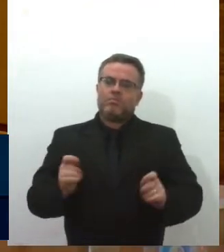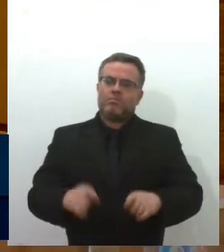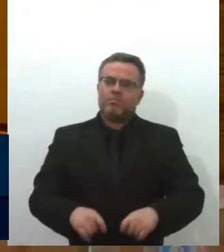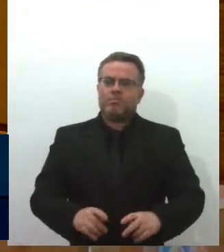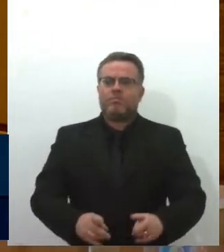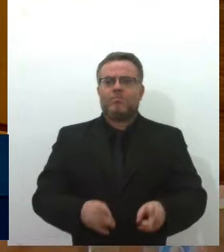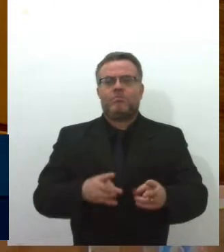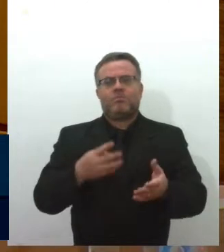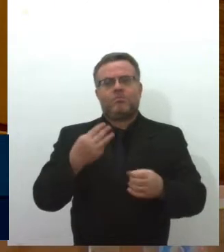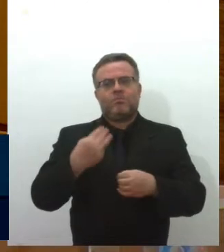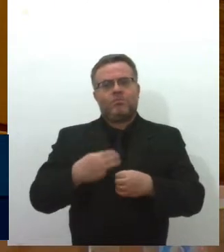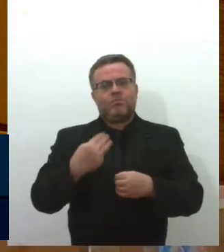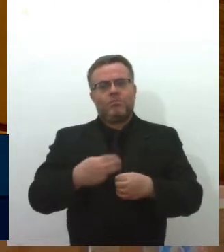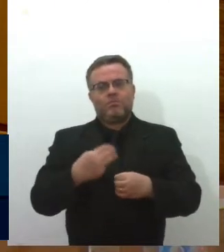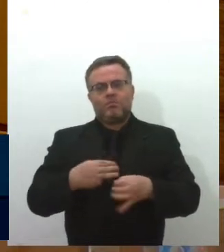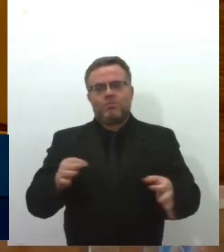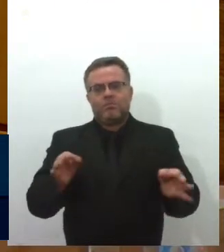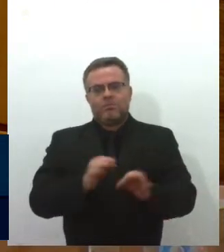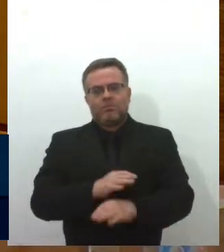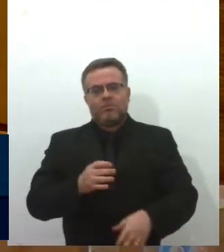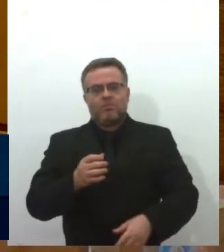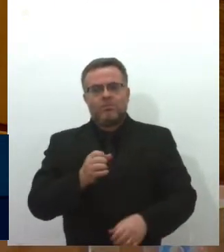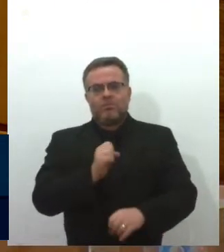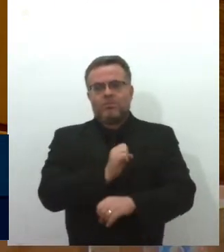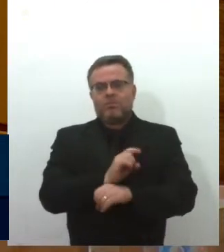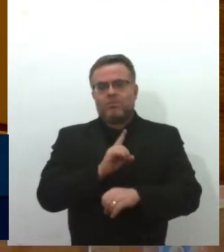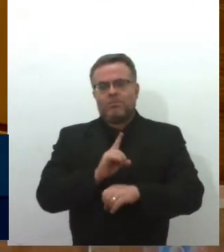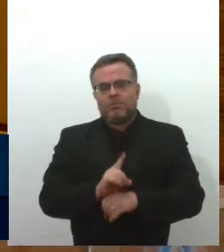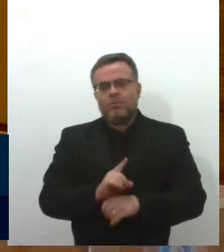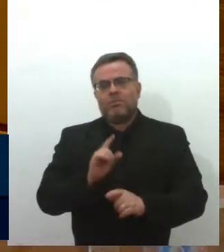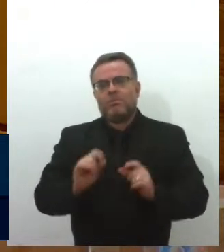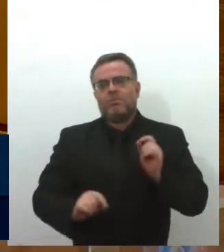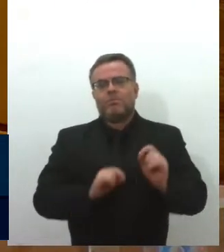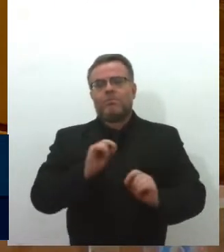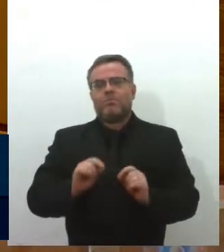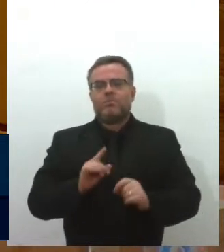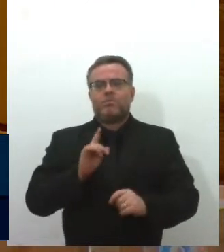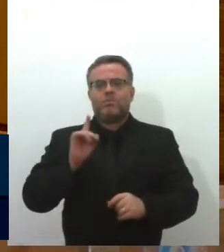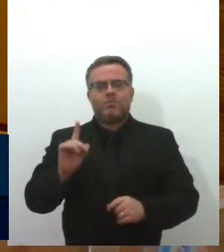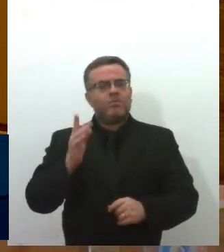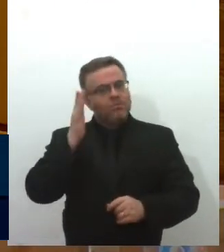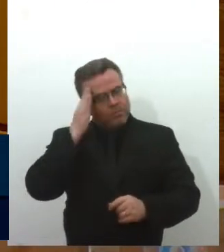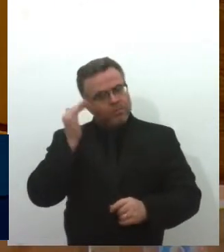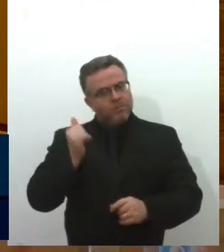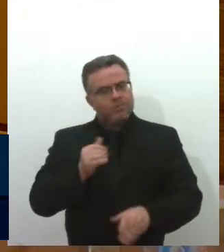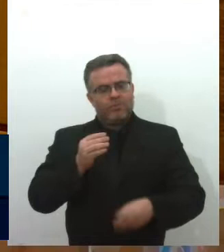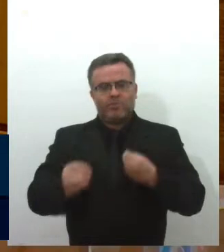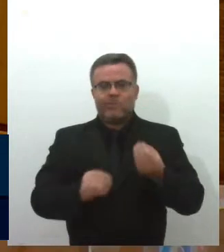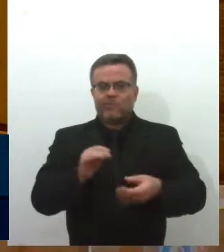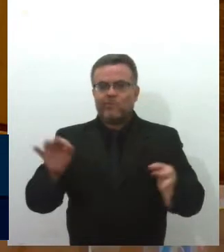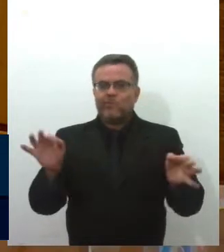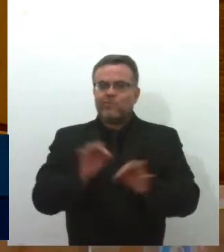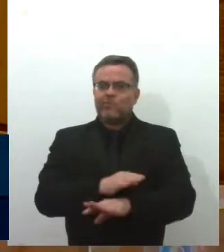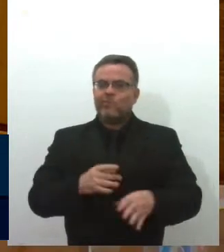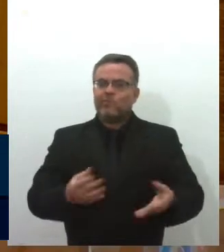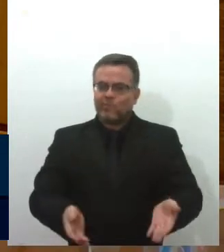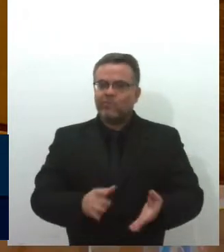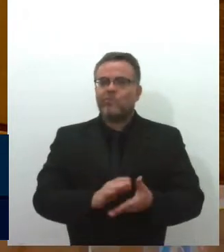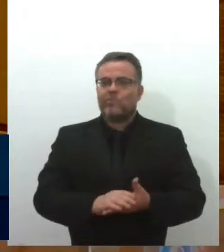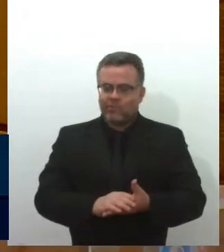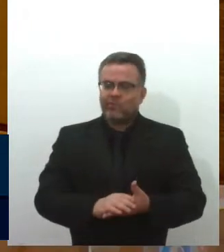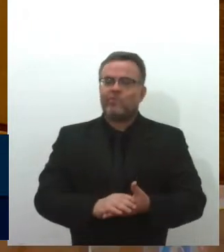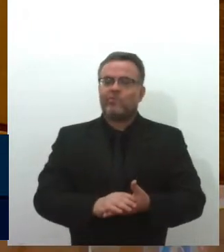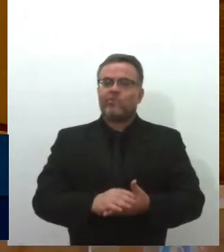município de Simão Dias, que a mercê de Deus será replicada por outros municípios